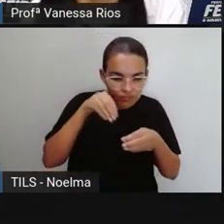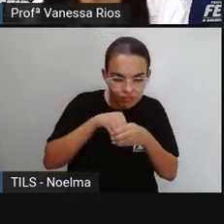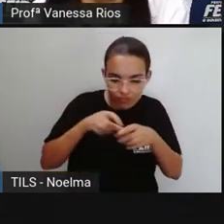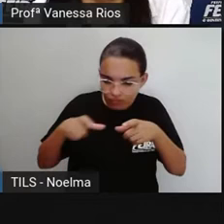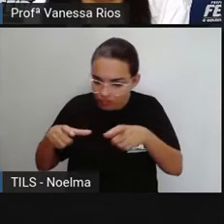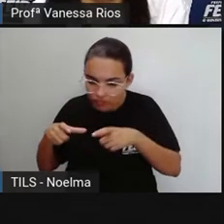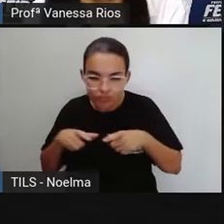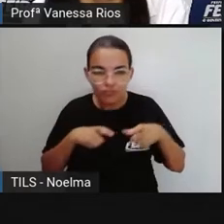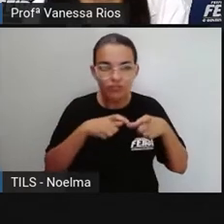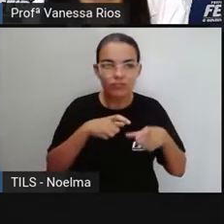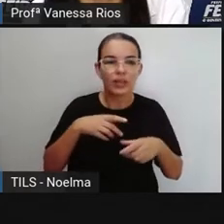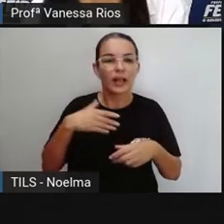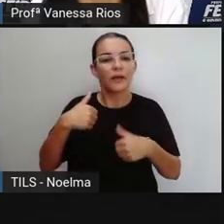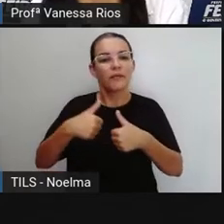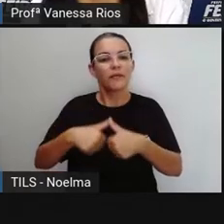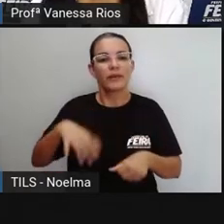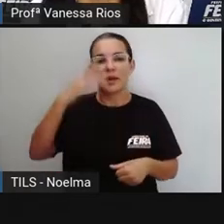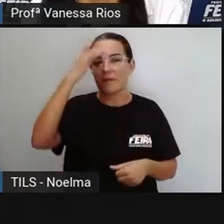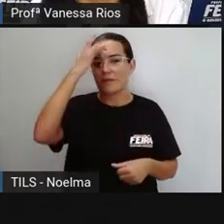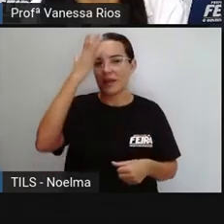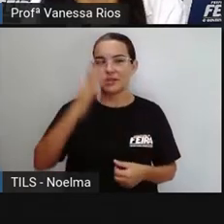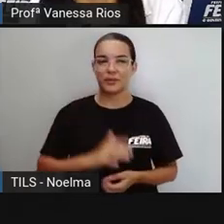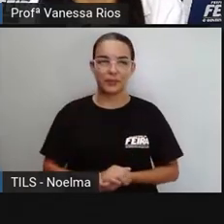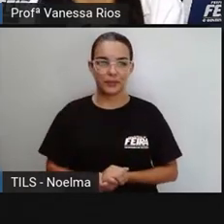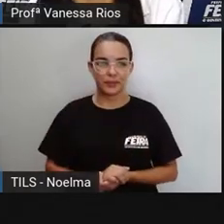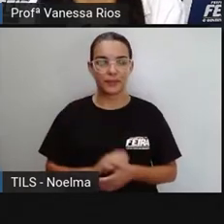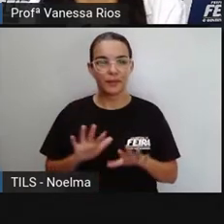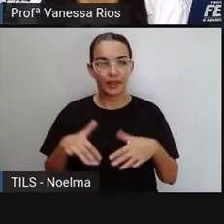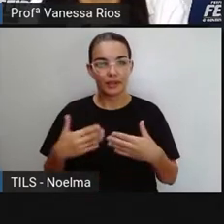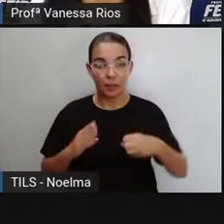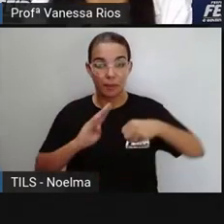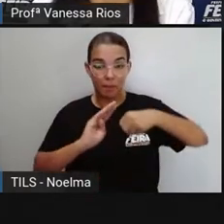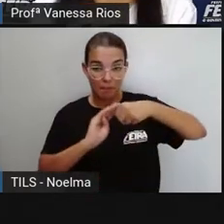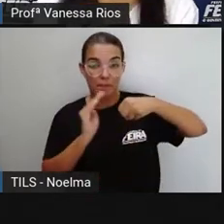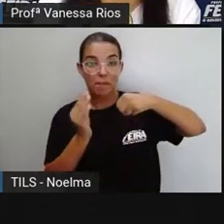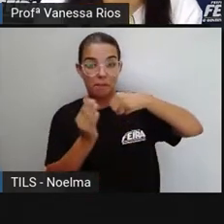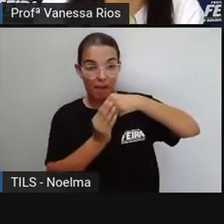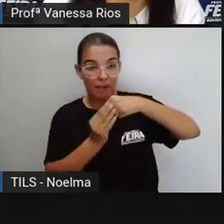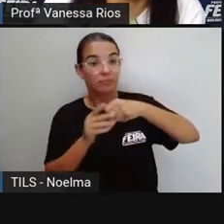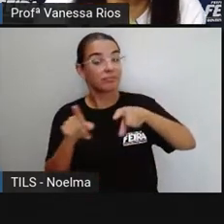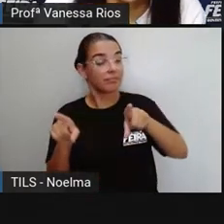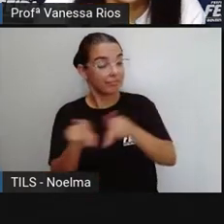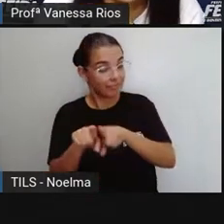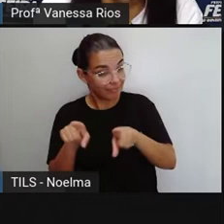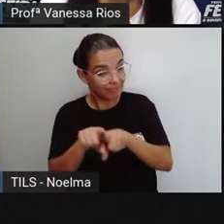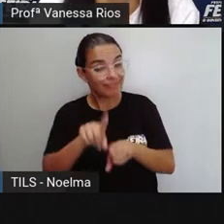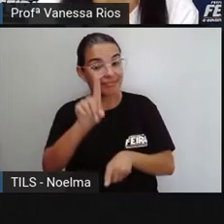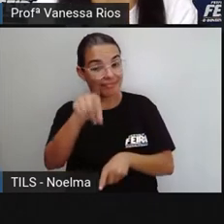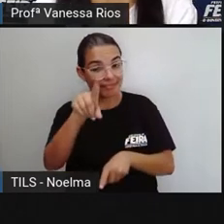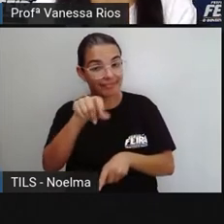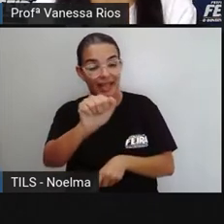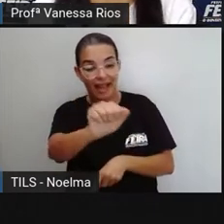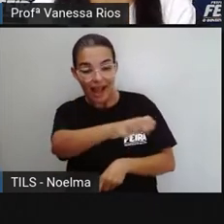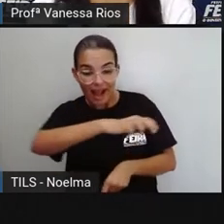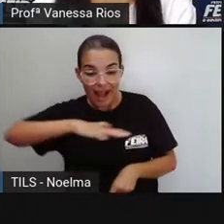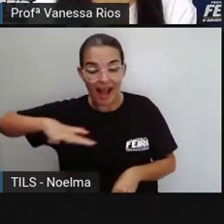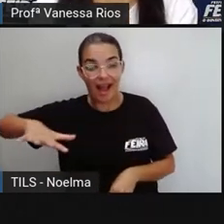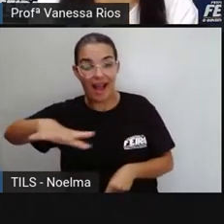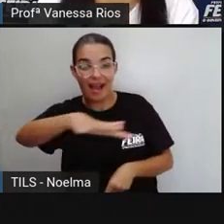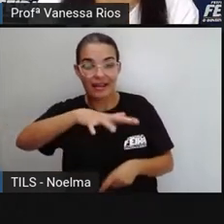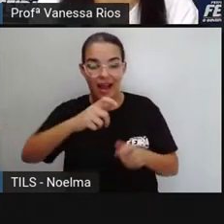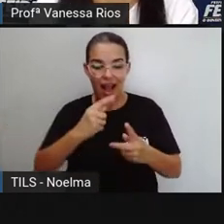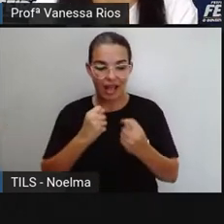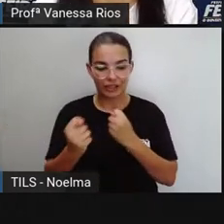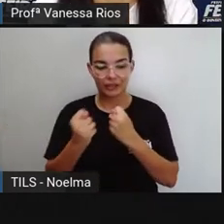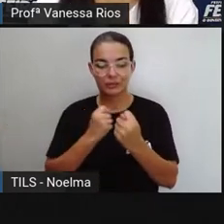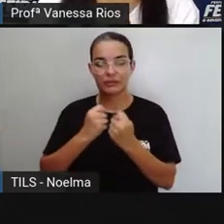fica mais fácil. Então, os bairros também são áreas administrativas, então vão facilitar